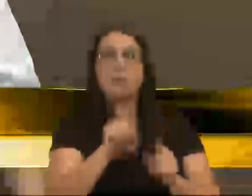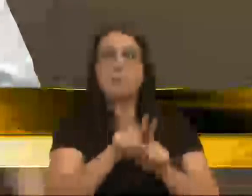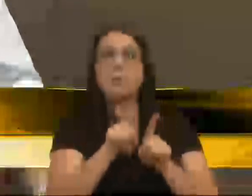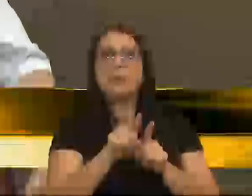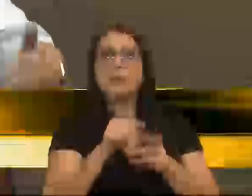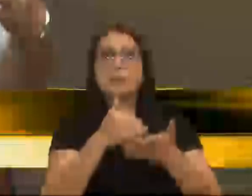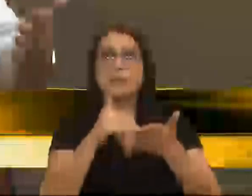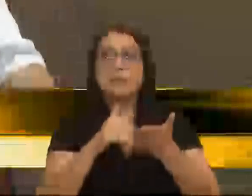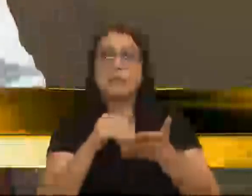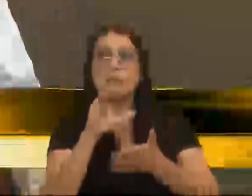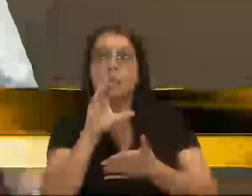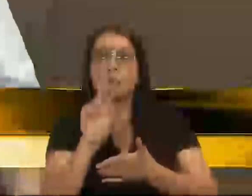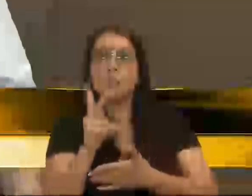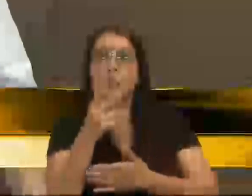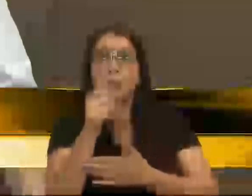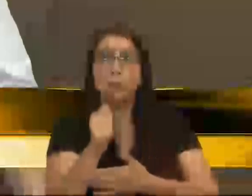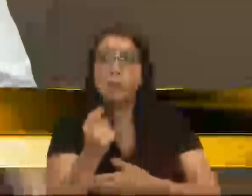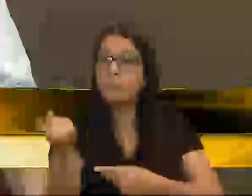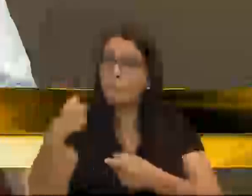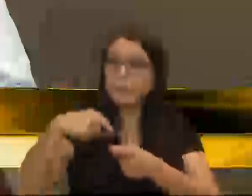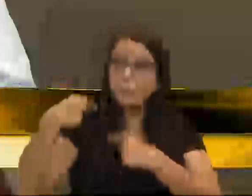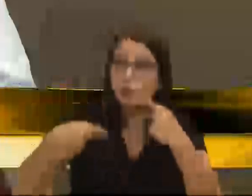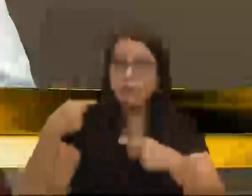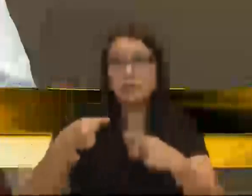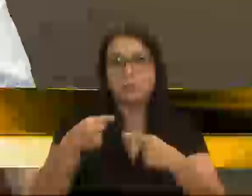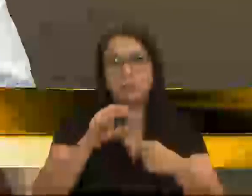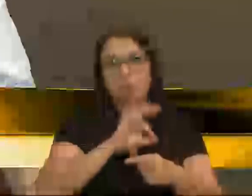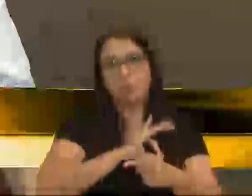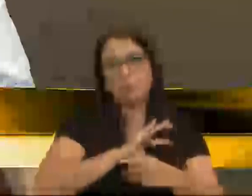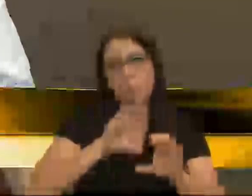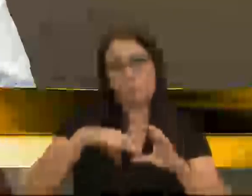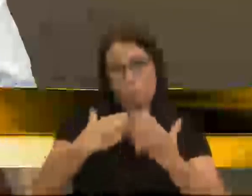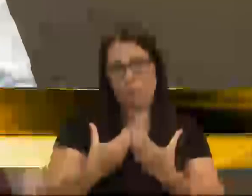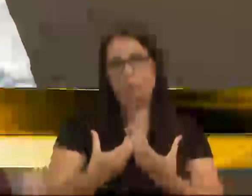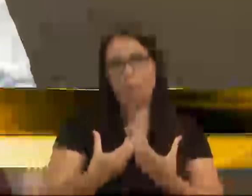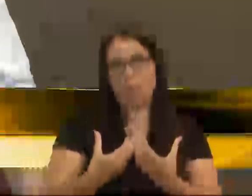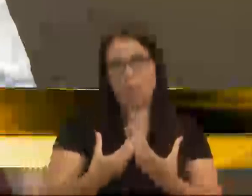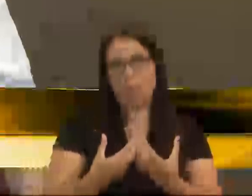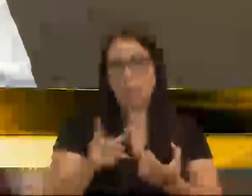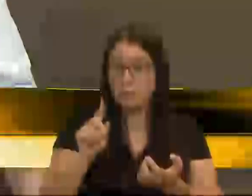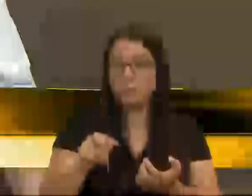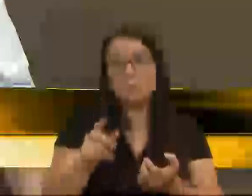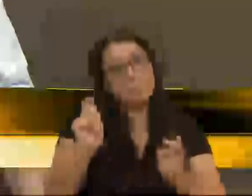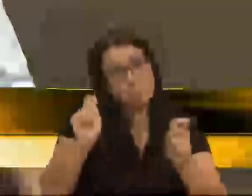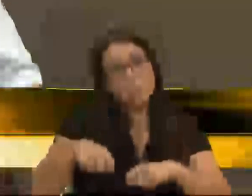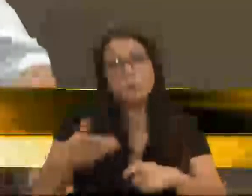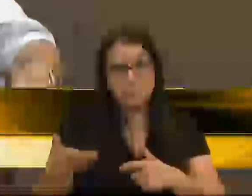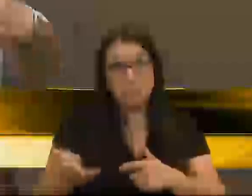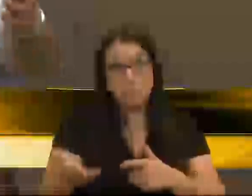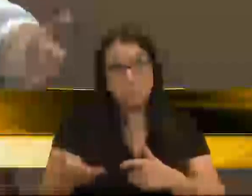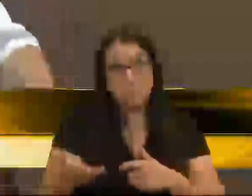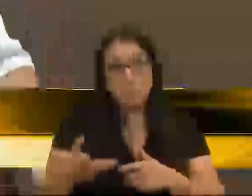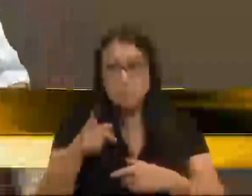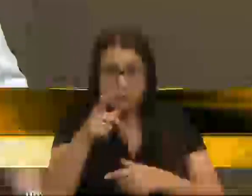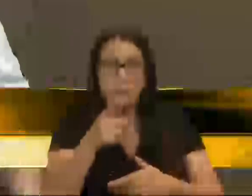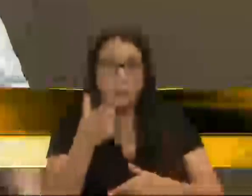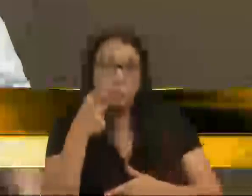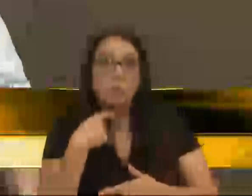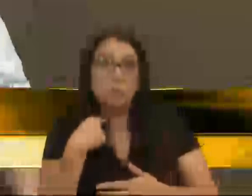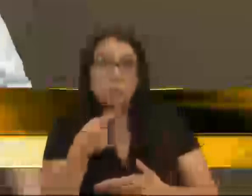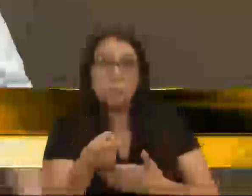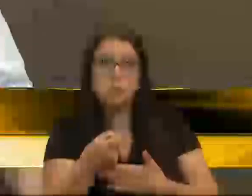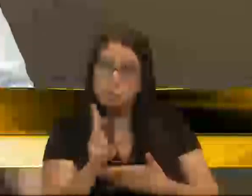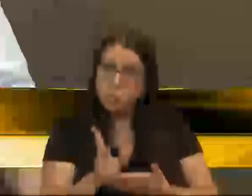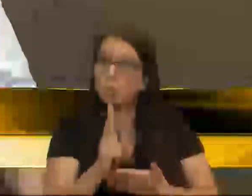para a gente voltar a discutir essa questão do policiamento comunitário. Se isso fosse possível, se a vossa senhora gostaria de